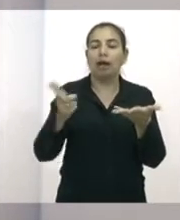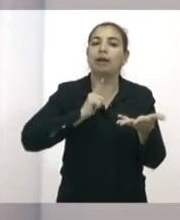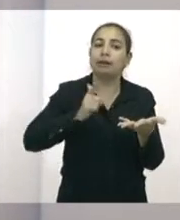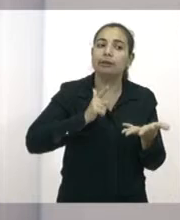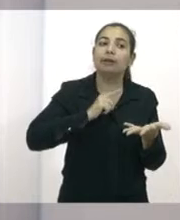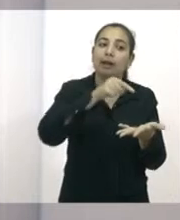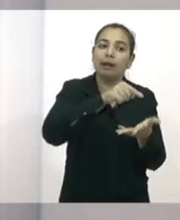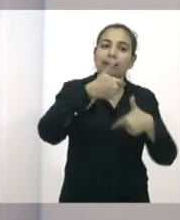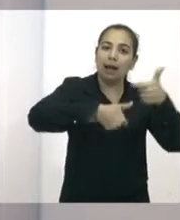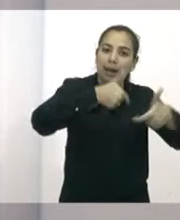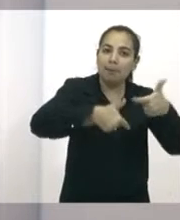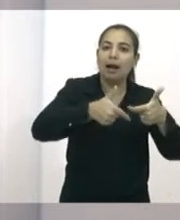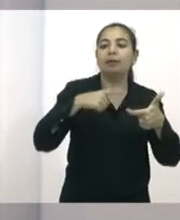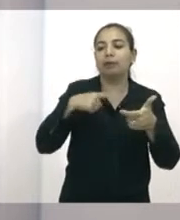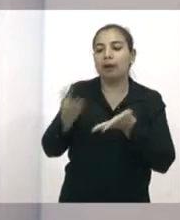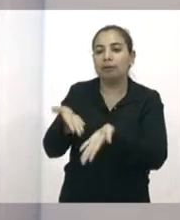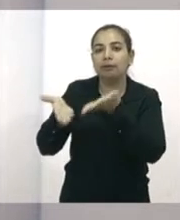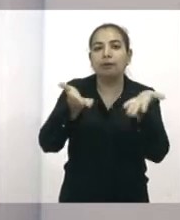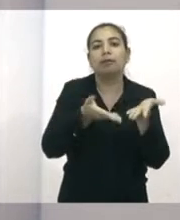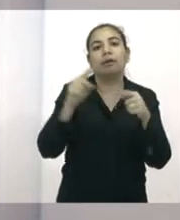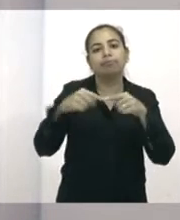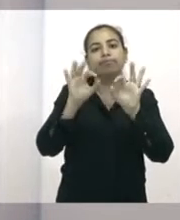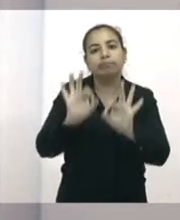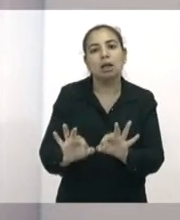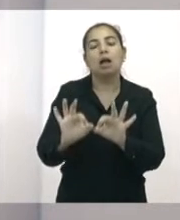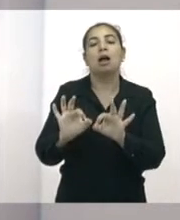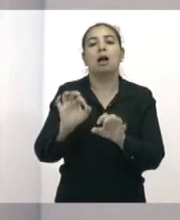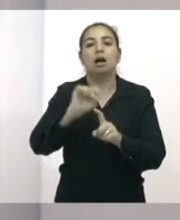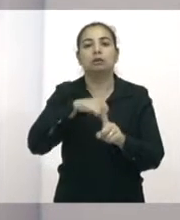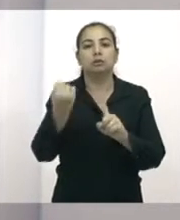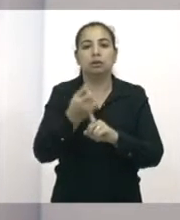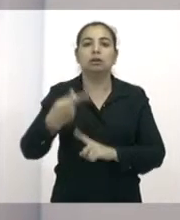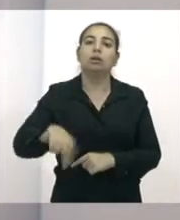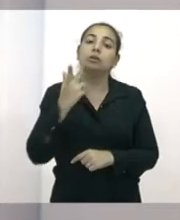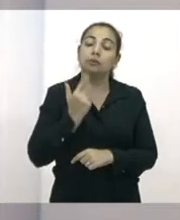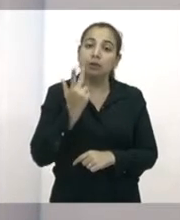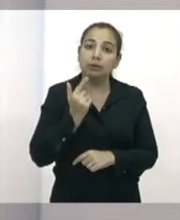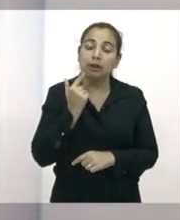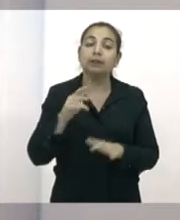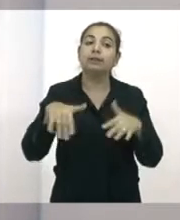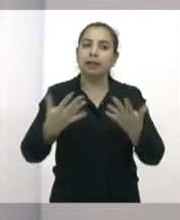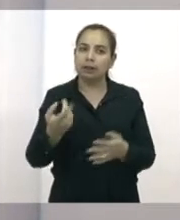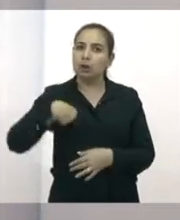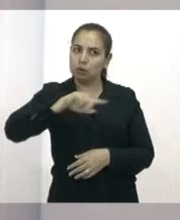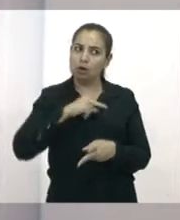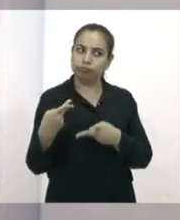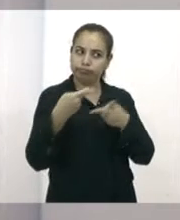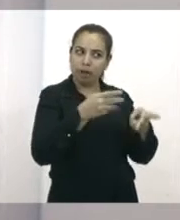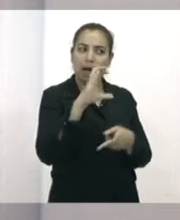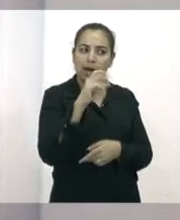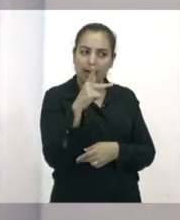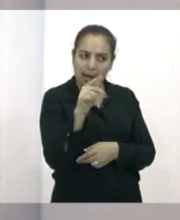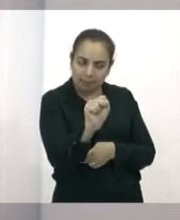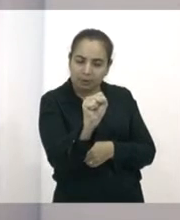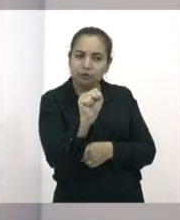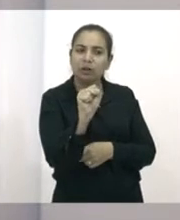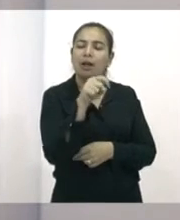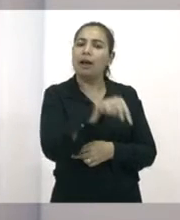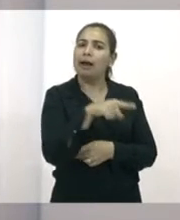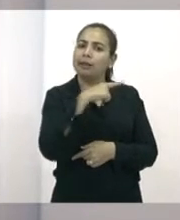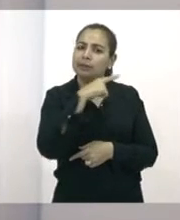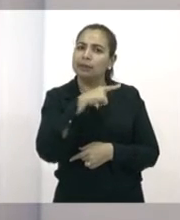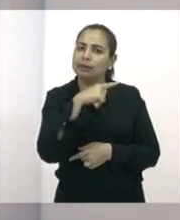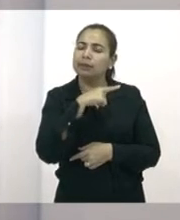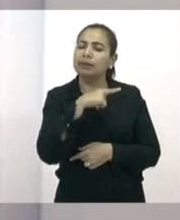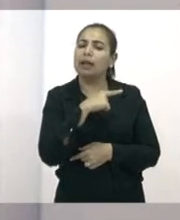digno para o povo de Fortaleza. Então, com relação aos CAPS, nós encontramos uma estrutura precária. Tinha CAPS que